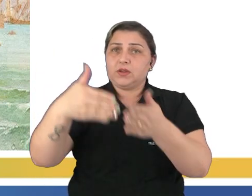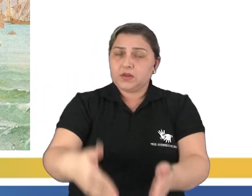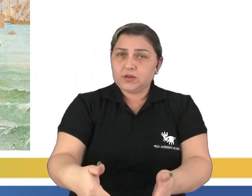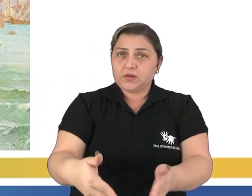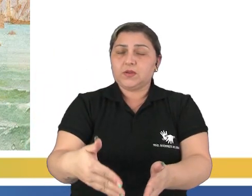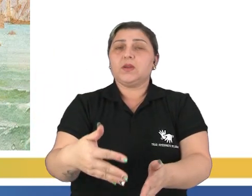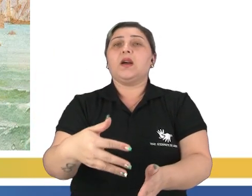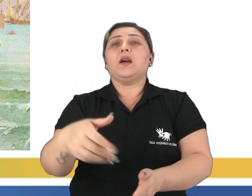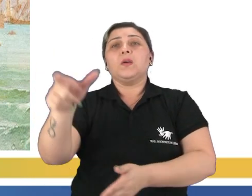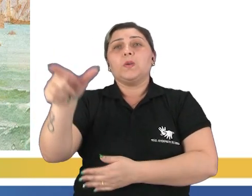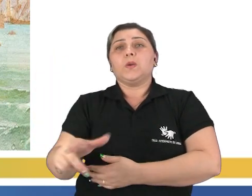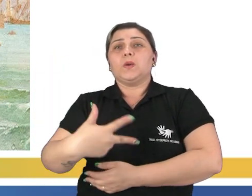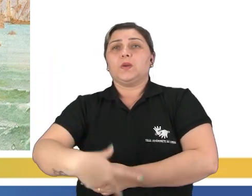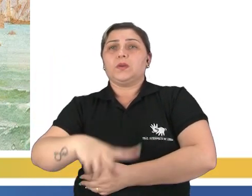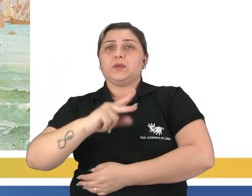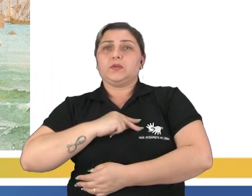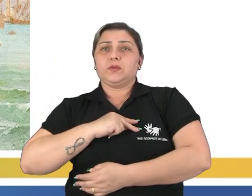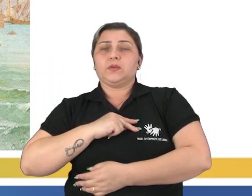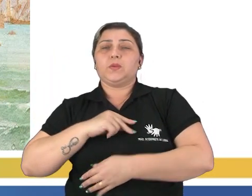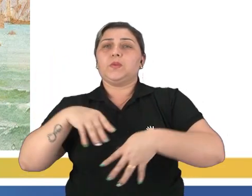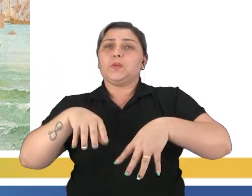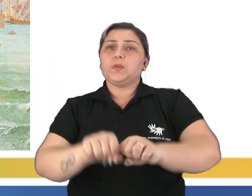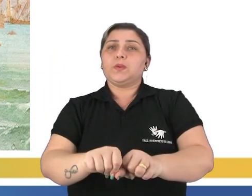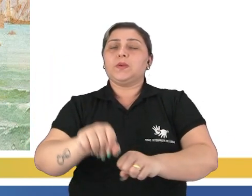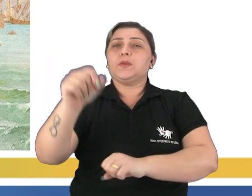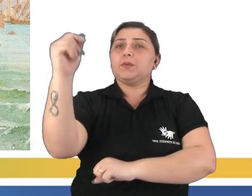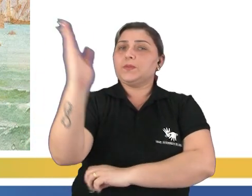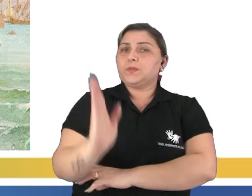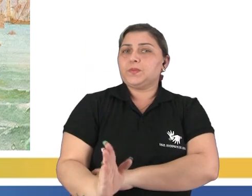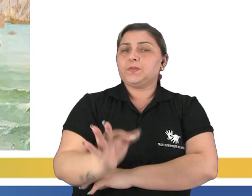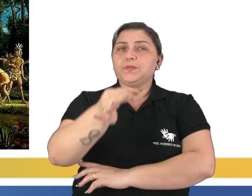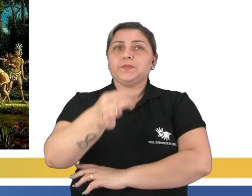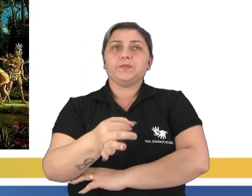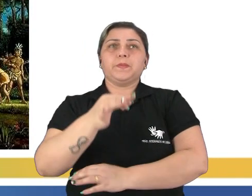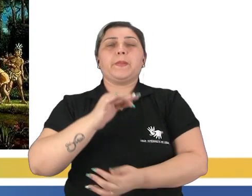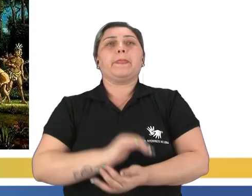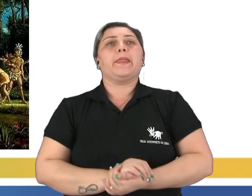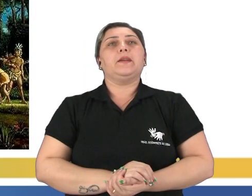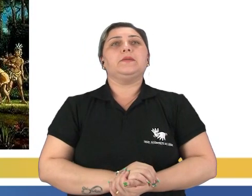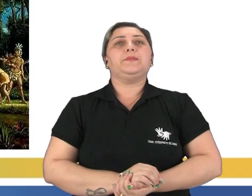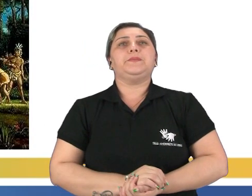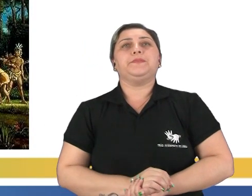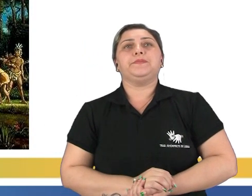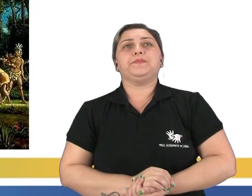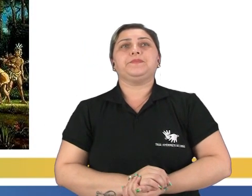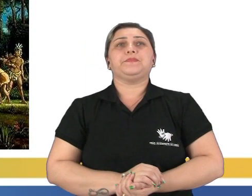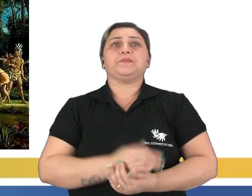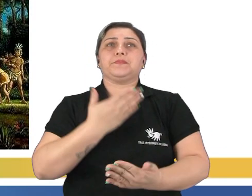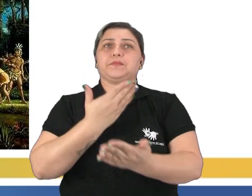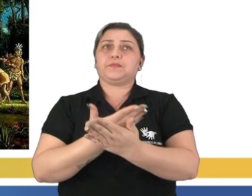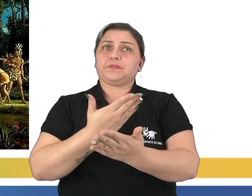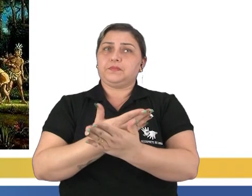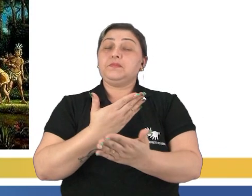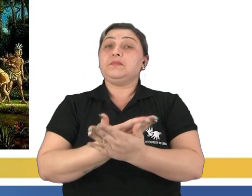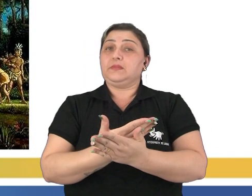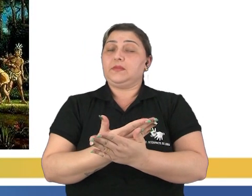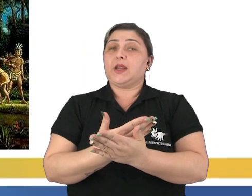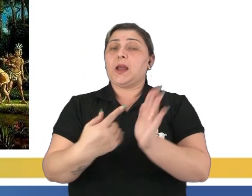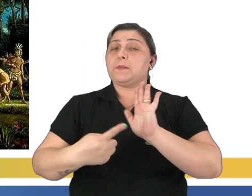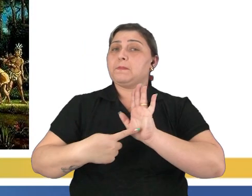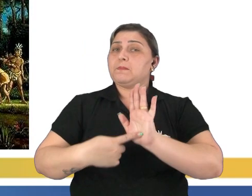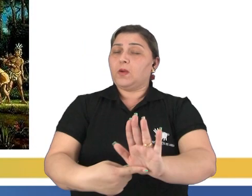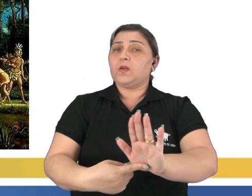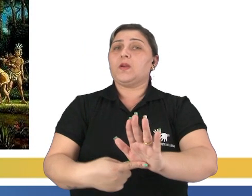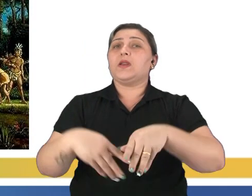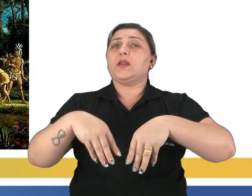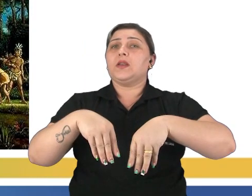dos portugueses no território brasileiro, certo? Continuando. Estudos recentes revelam que o